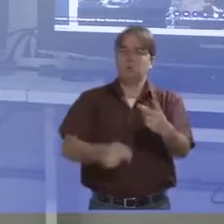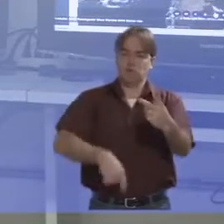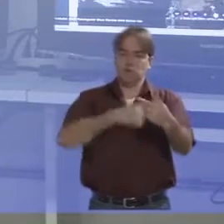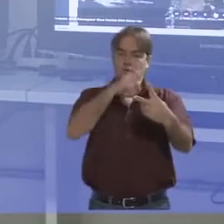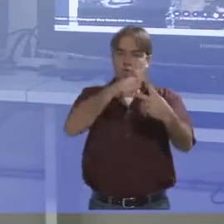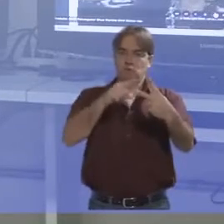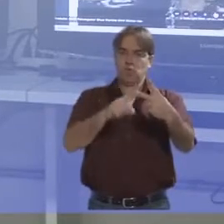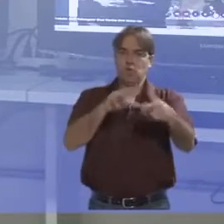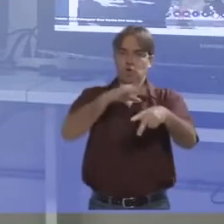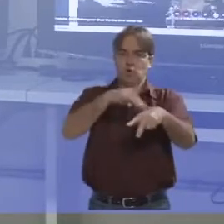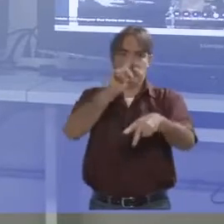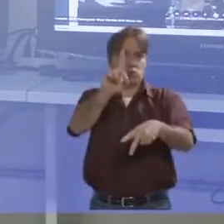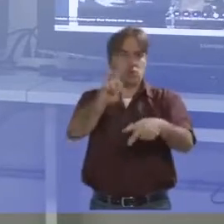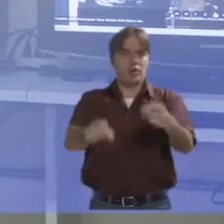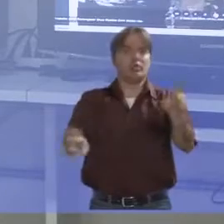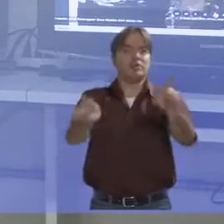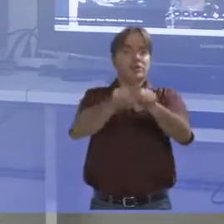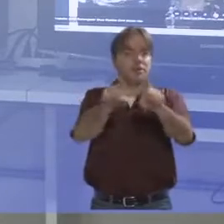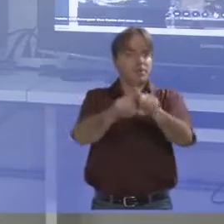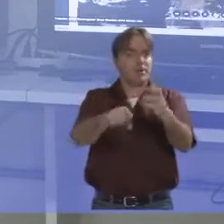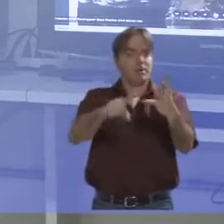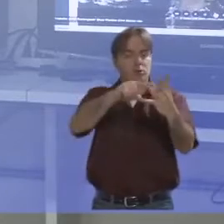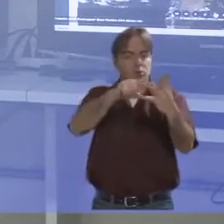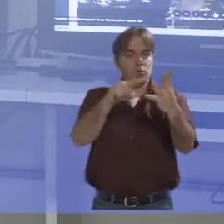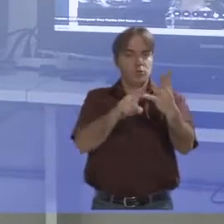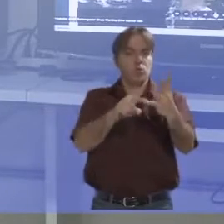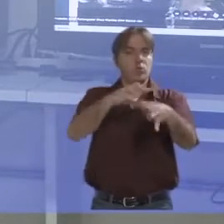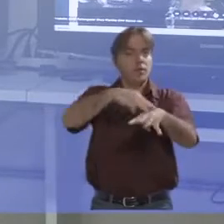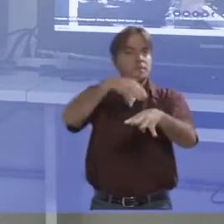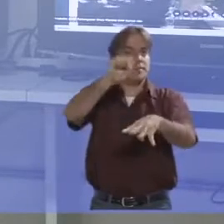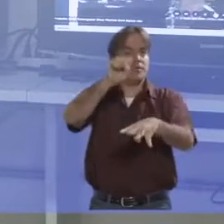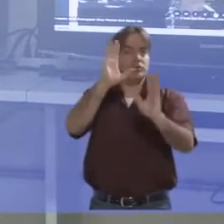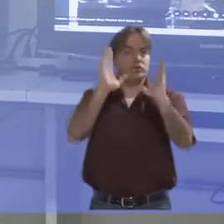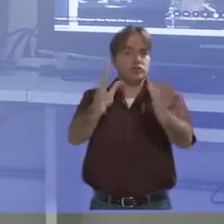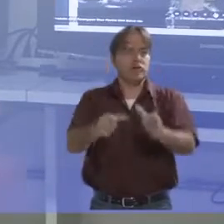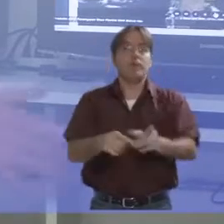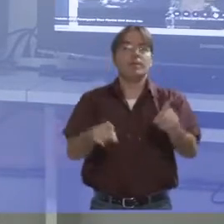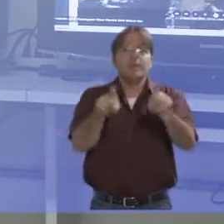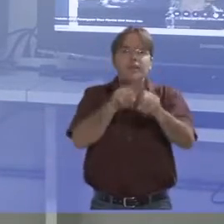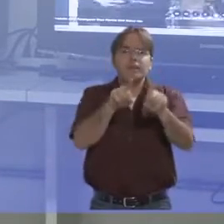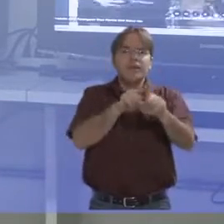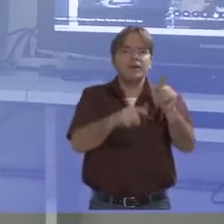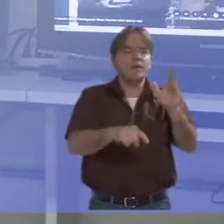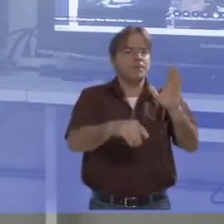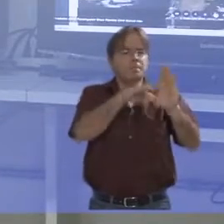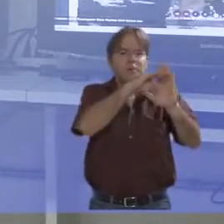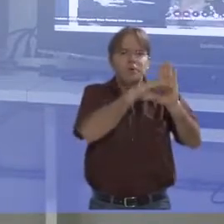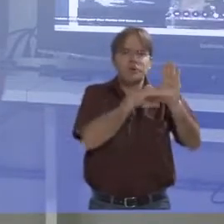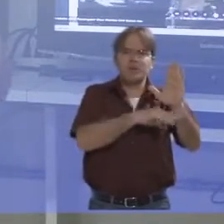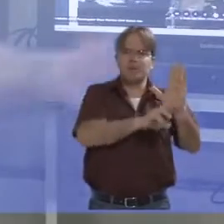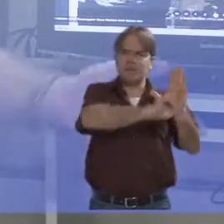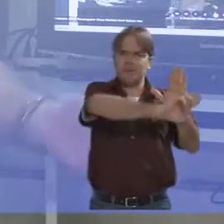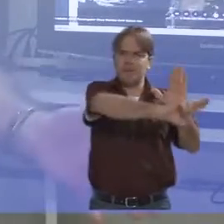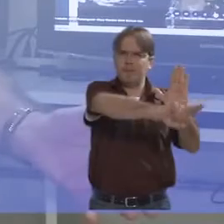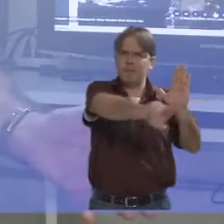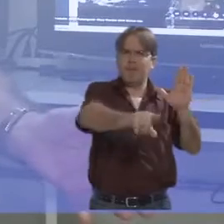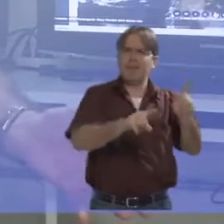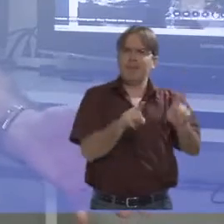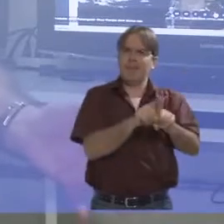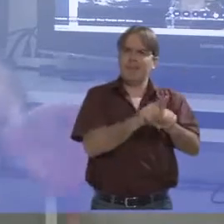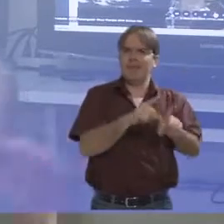mestrado, algumas de iniciação científica e alguns projetos específicos que a gente